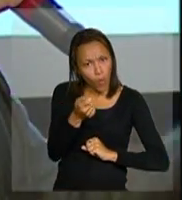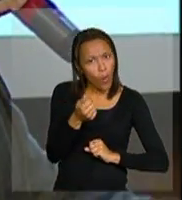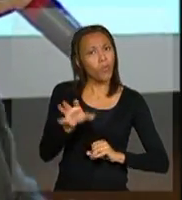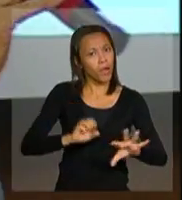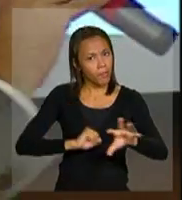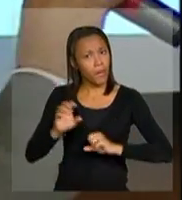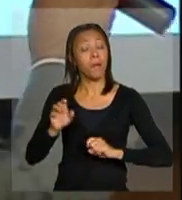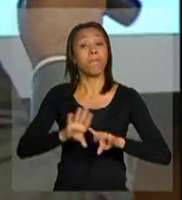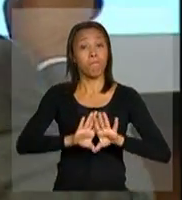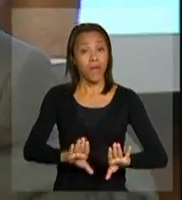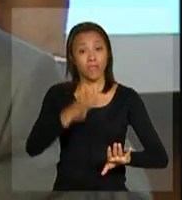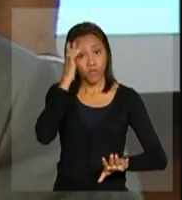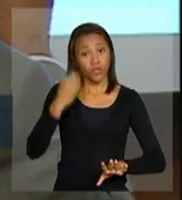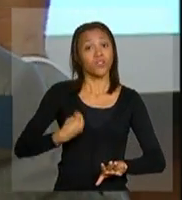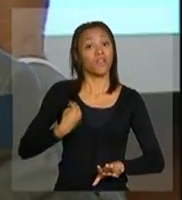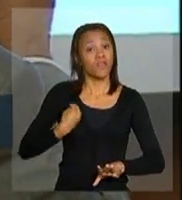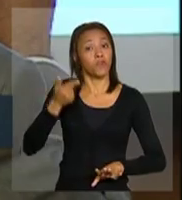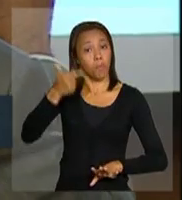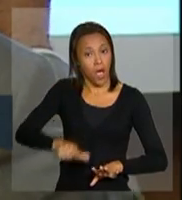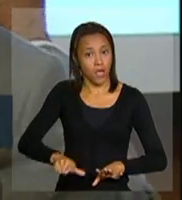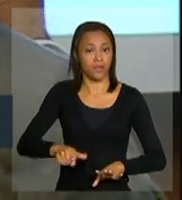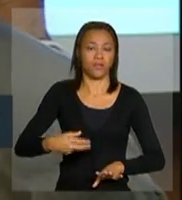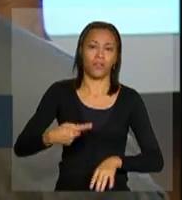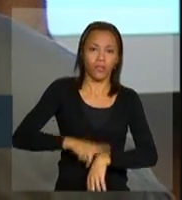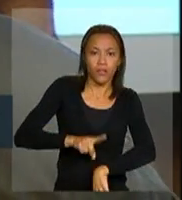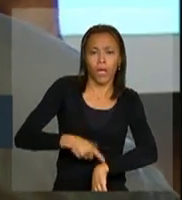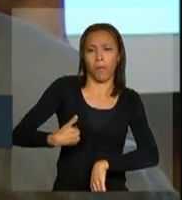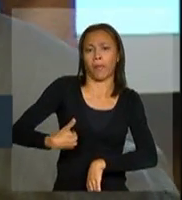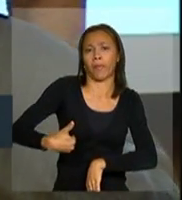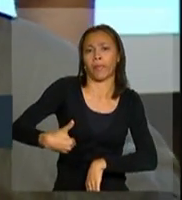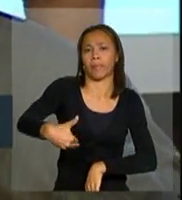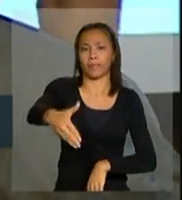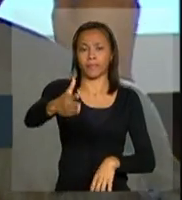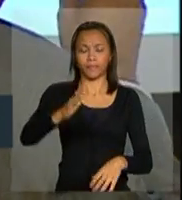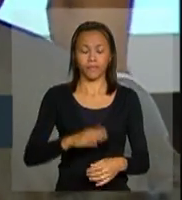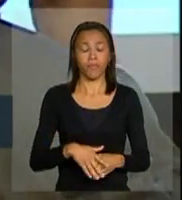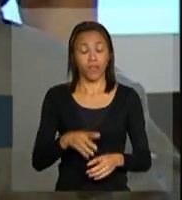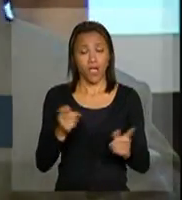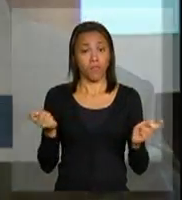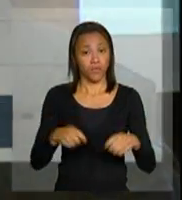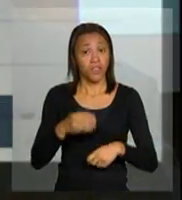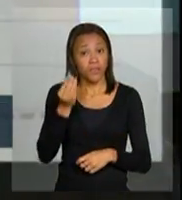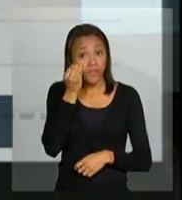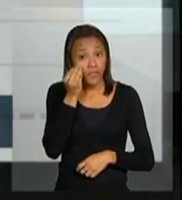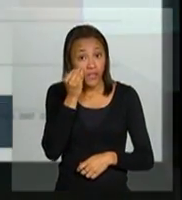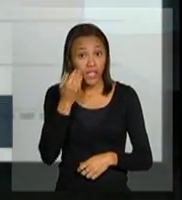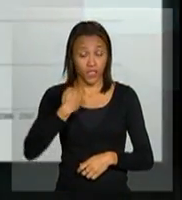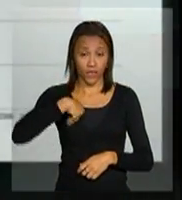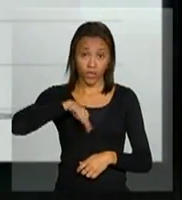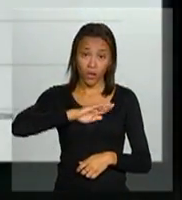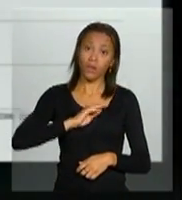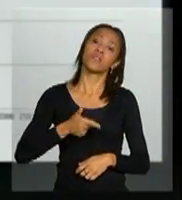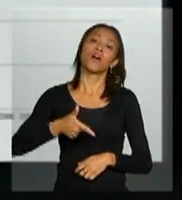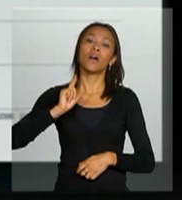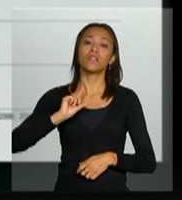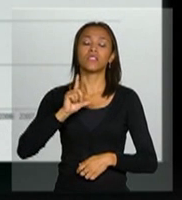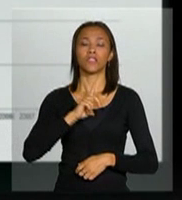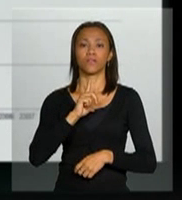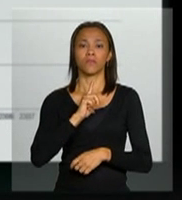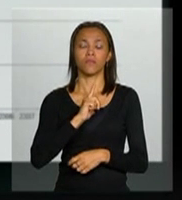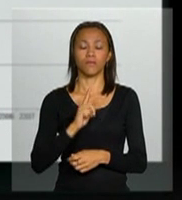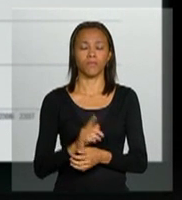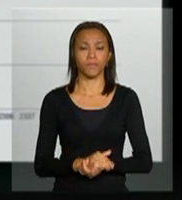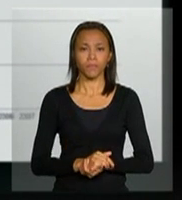mas a sobrevida aumentando, nós temos a tendência. Vale a pena ressaltar, e todos devem se lembrar, que nós tínhamos uma prevalência